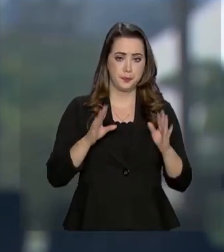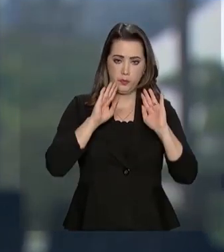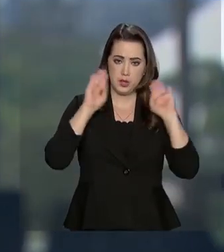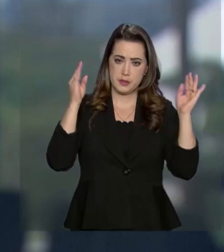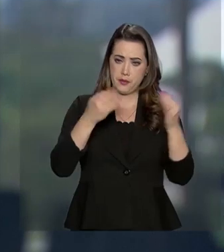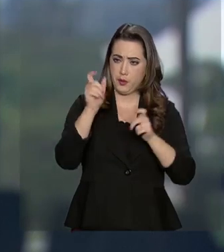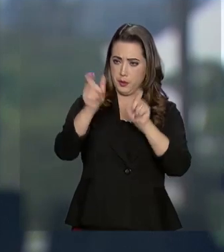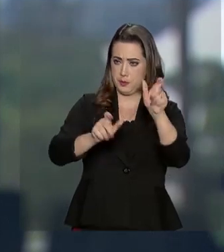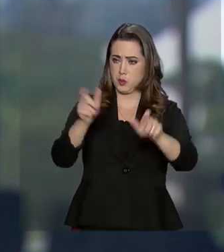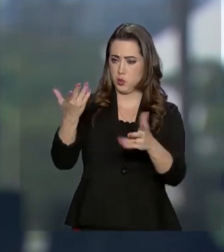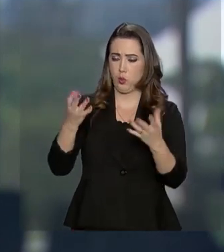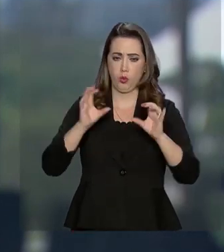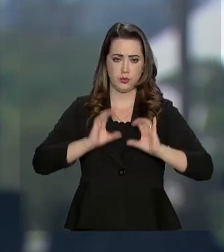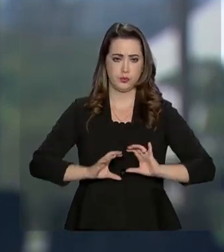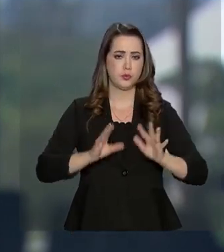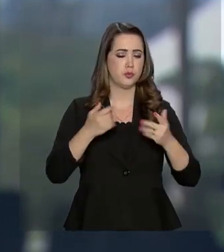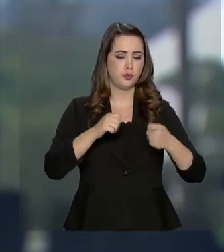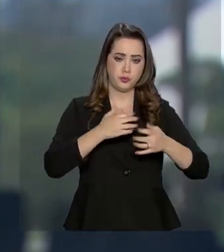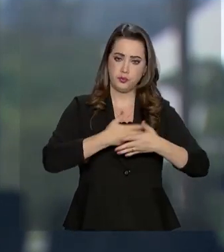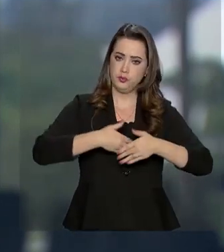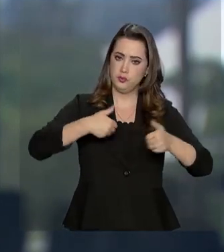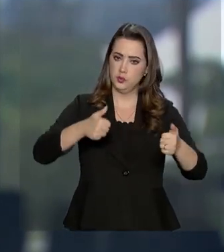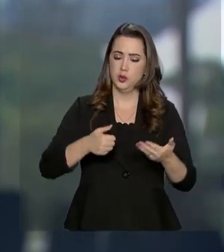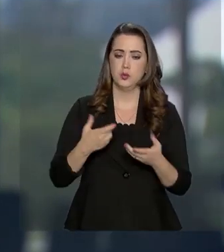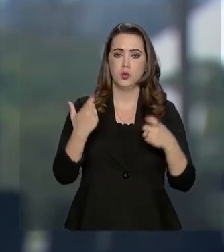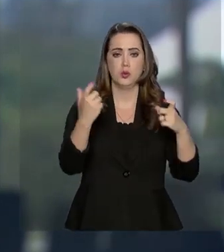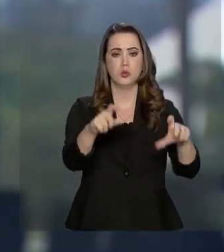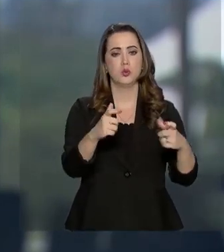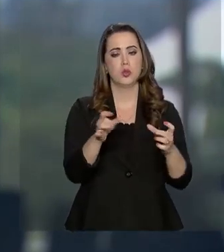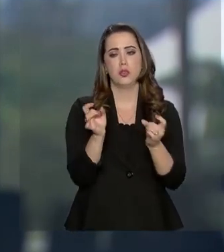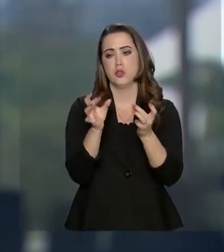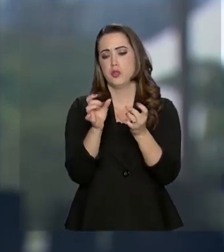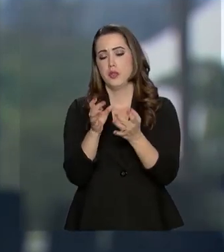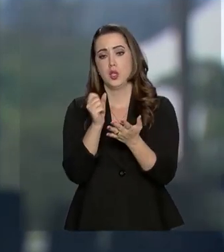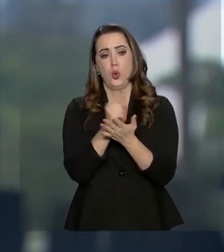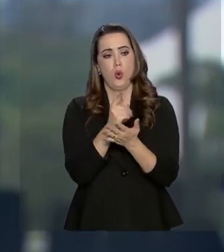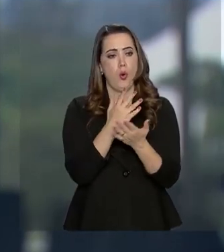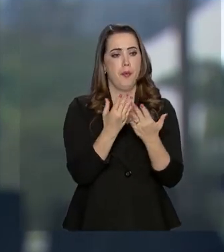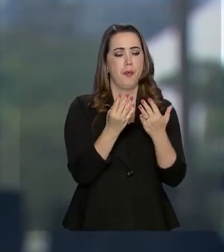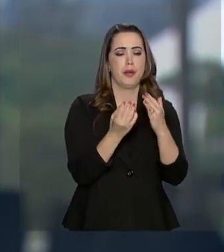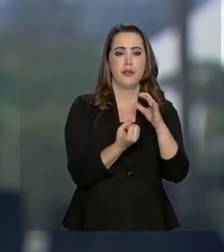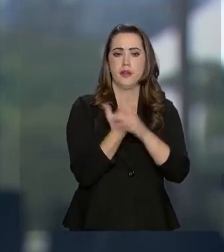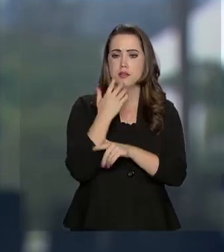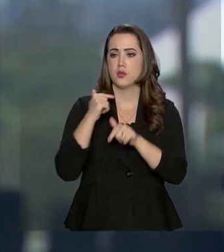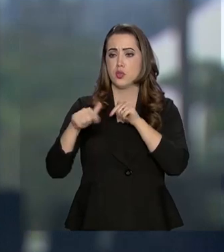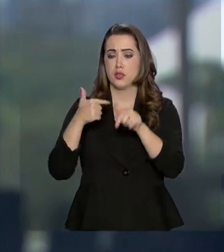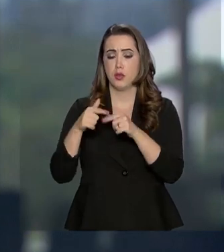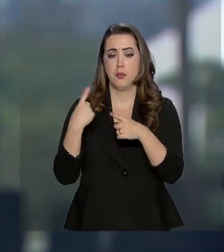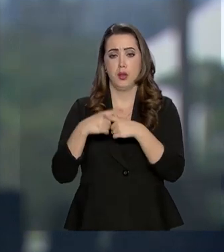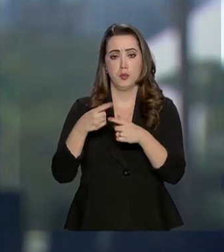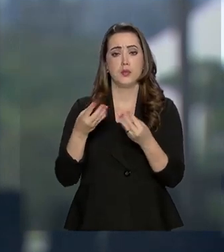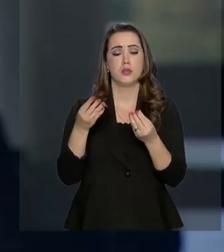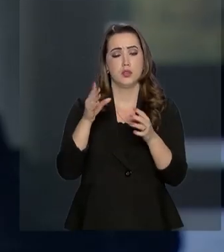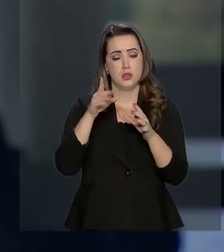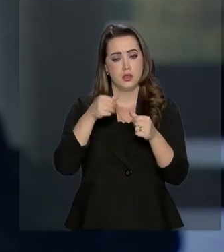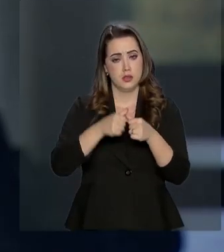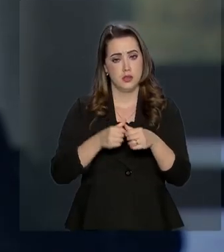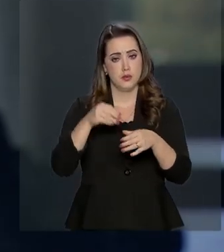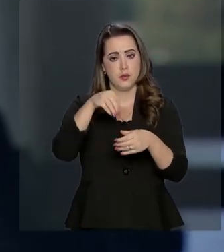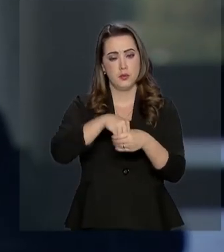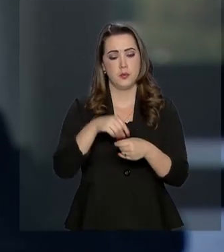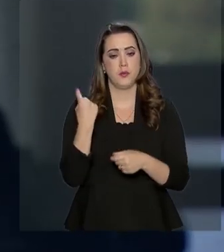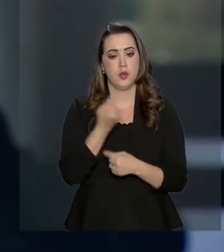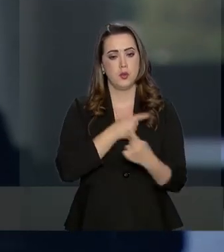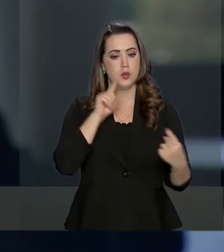melhoria das condições de negócio, pela melhoria do ambiente de negócio, de trabalho, porque o cidadão está inserido nessa realidade. Nosso